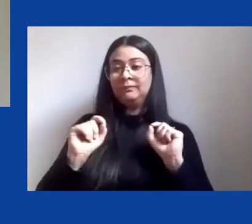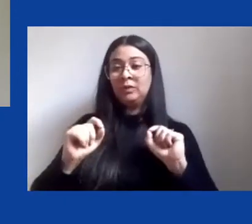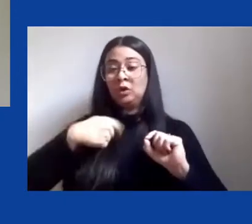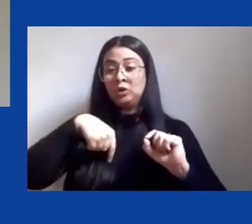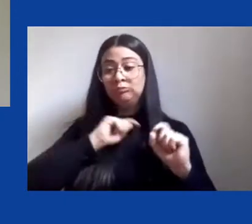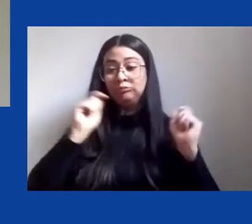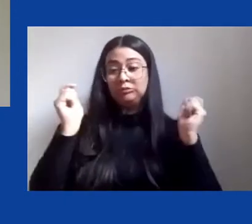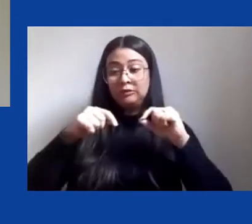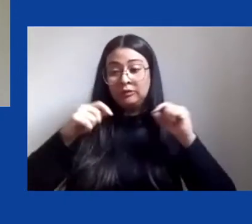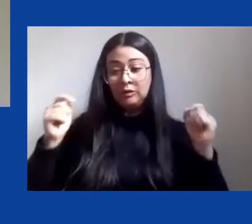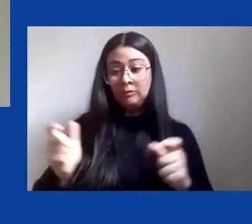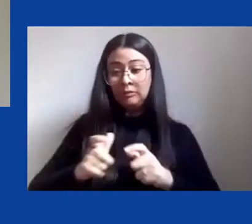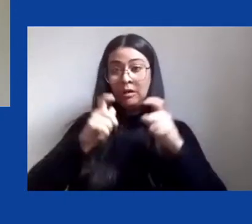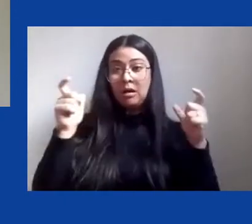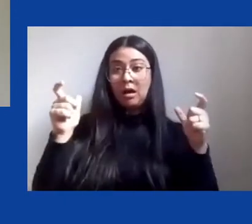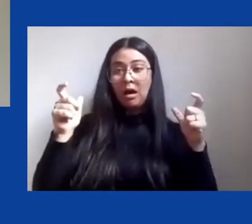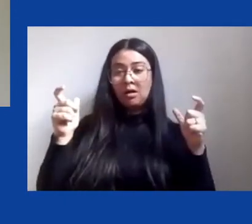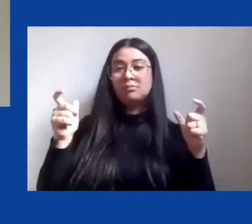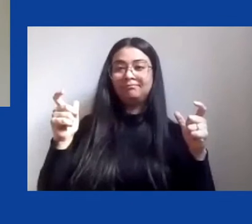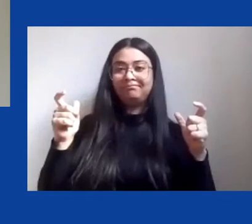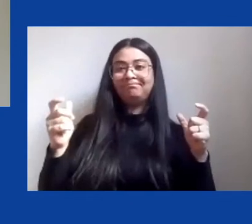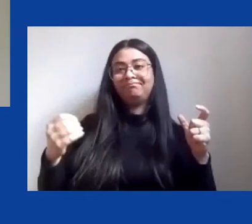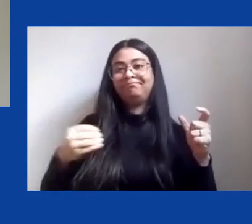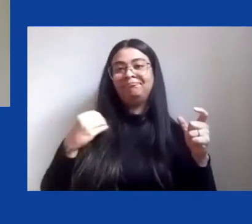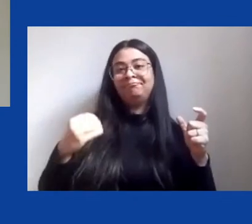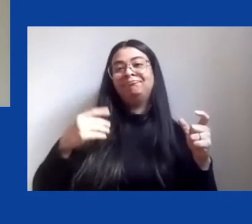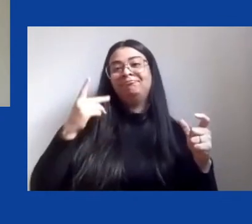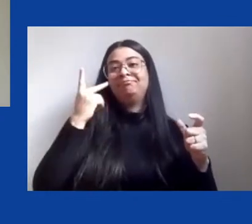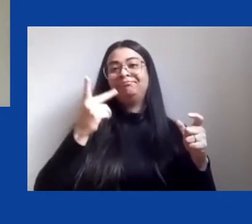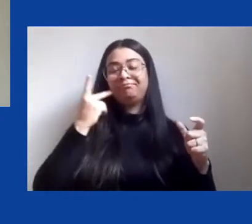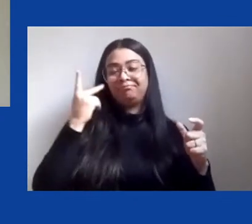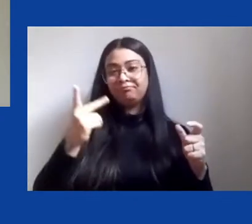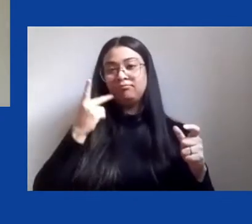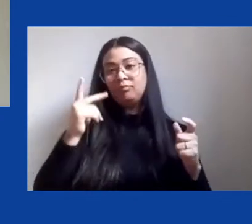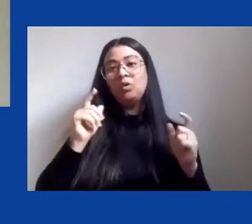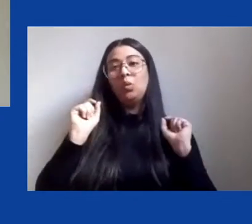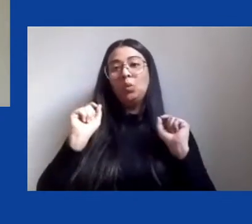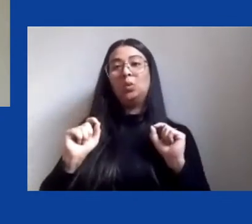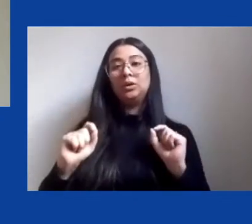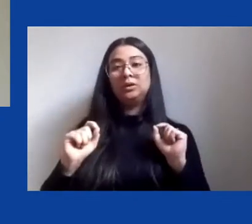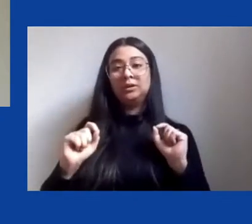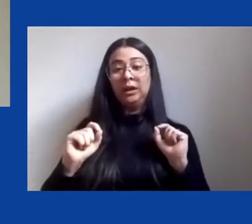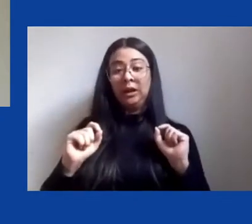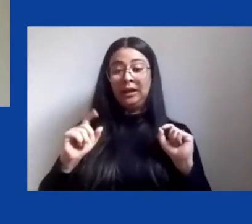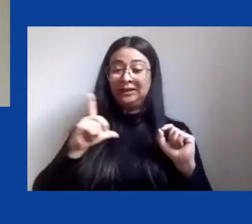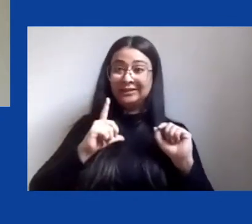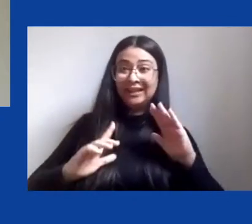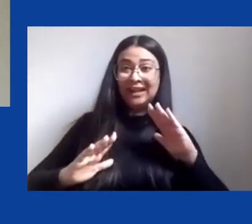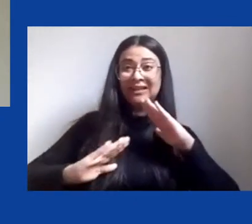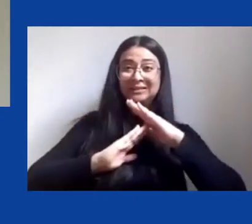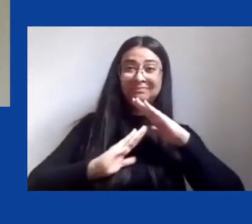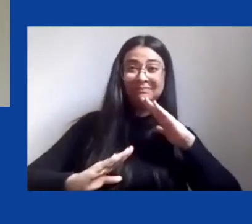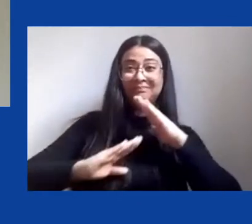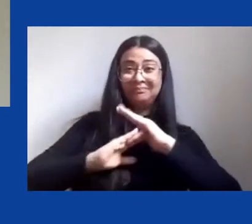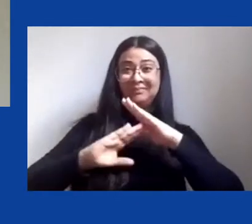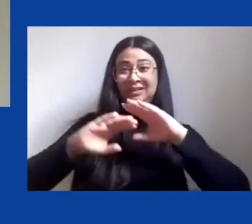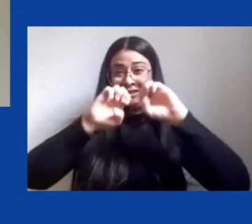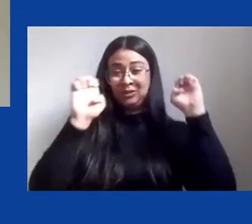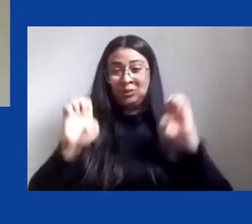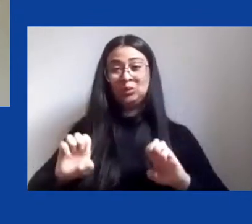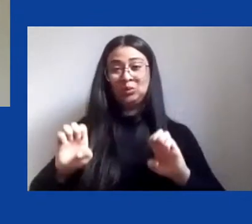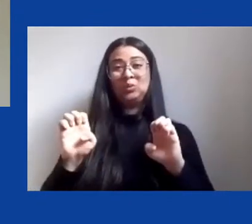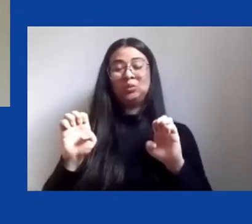incidência política junto ao legislativo e ao judiciário, que com todas as suas limitações estruturais já sinalizadas na primeira